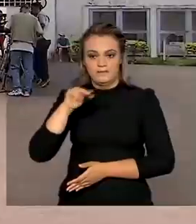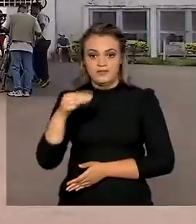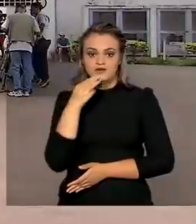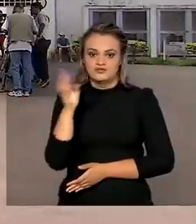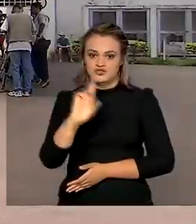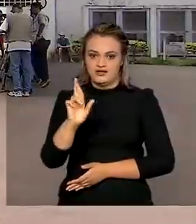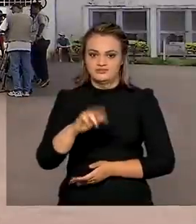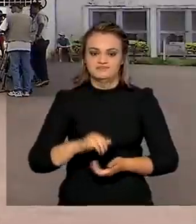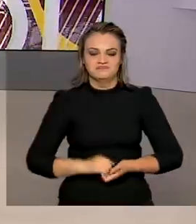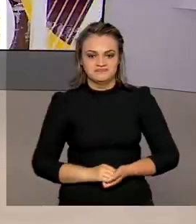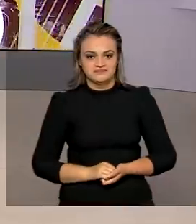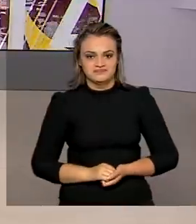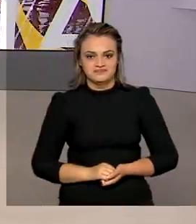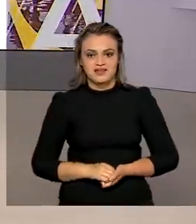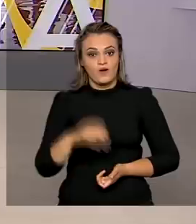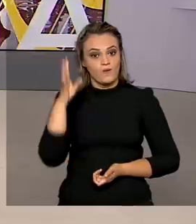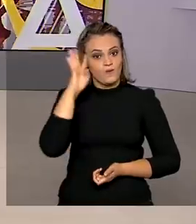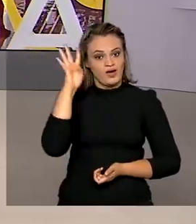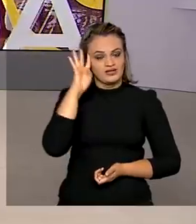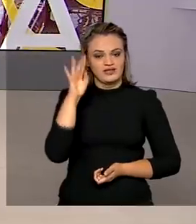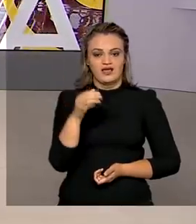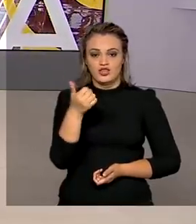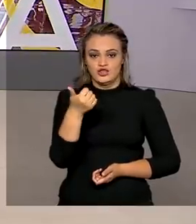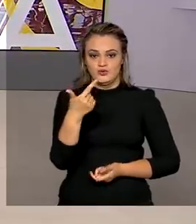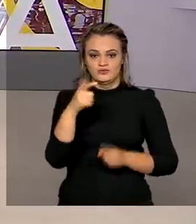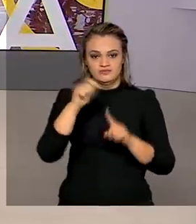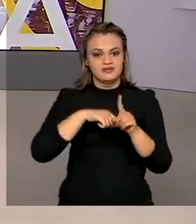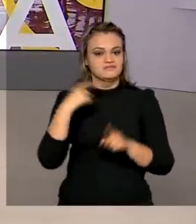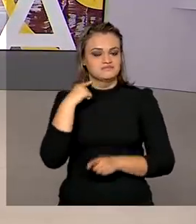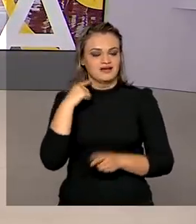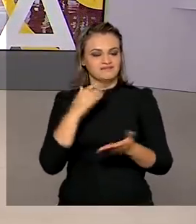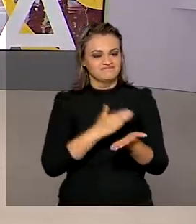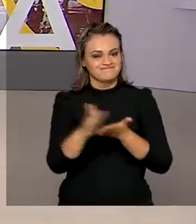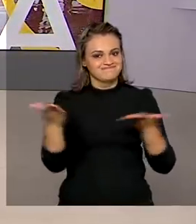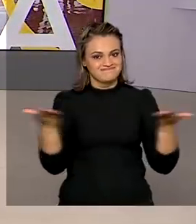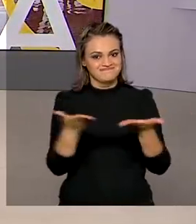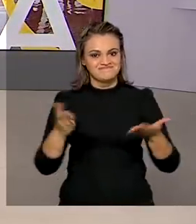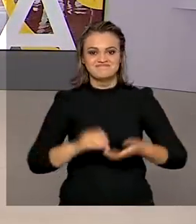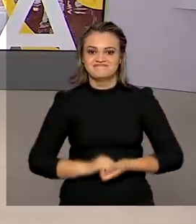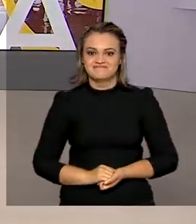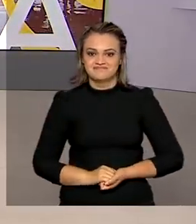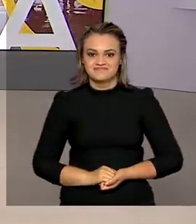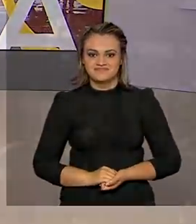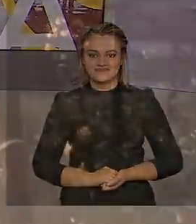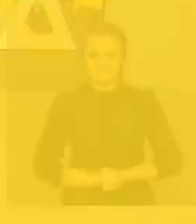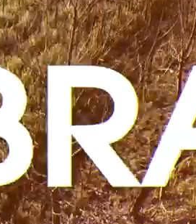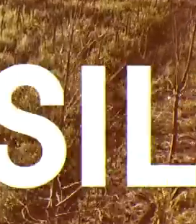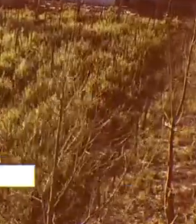reais. Quarta-feira, 12 de maio, o Brasil em Dia está no ar.